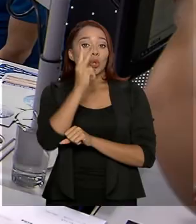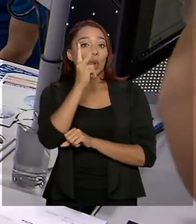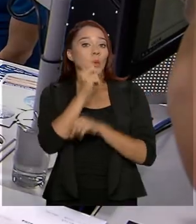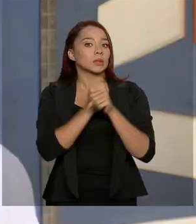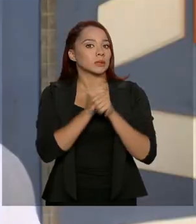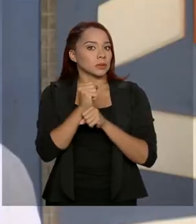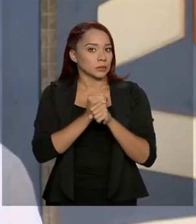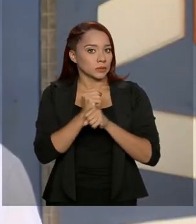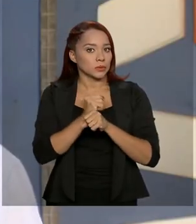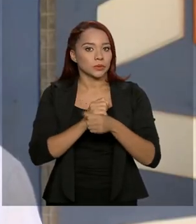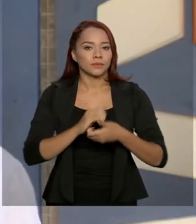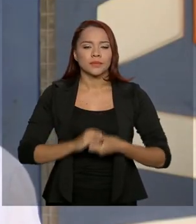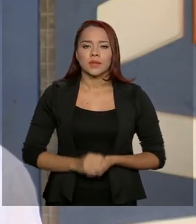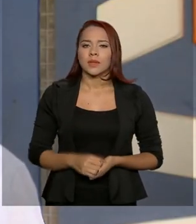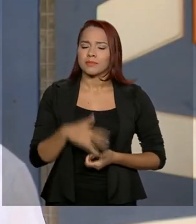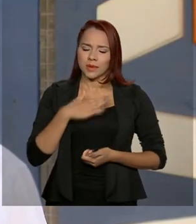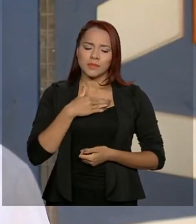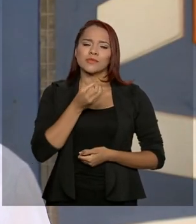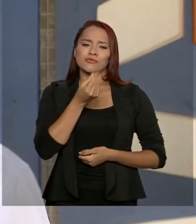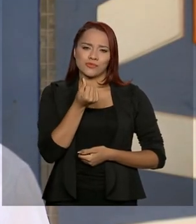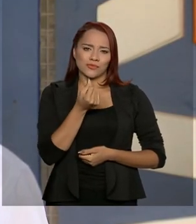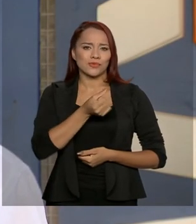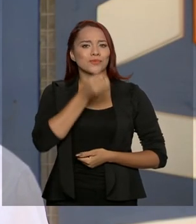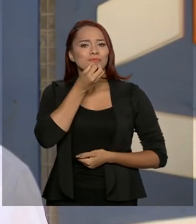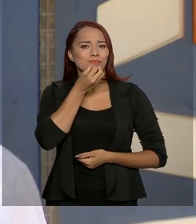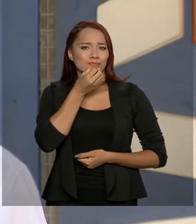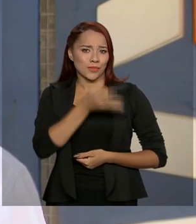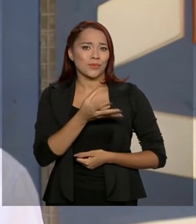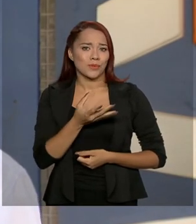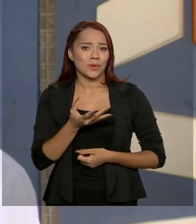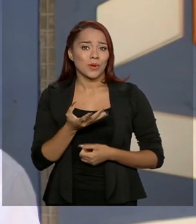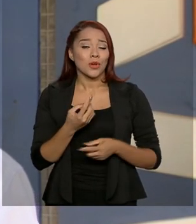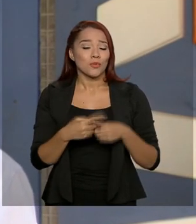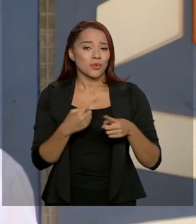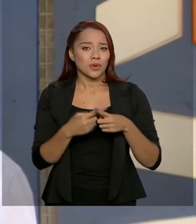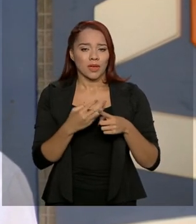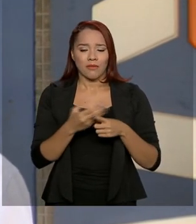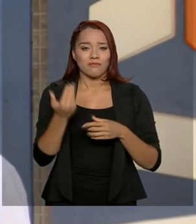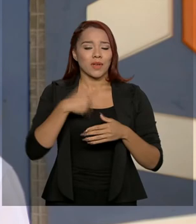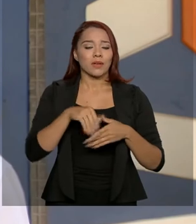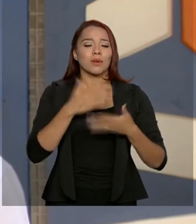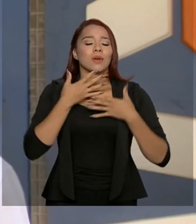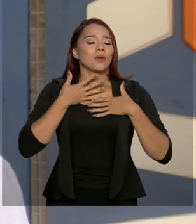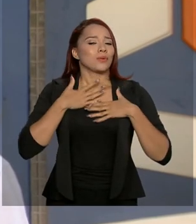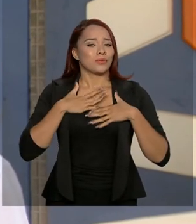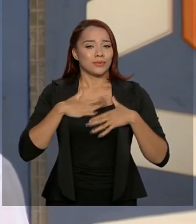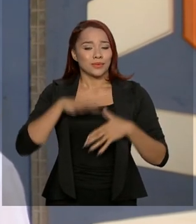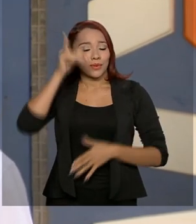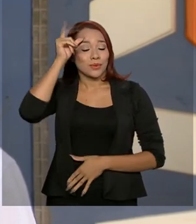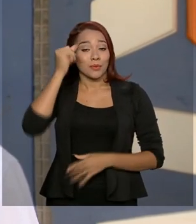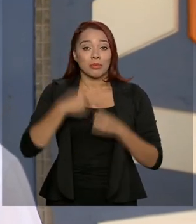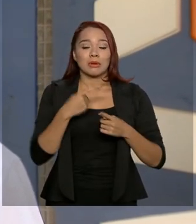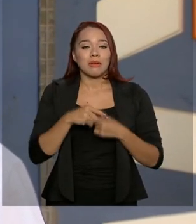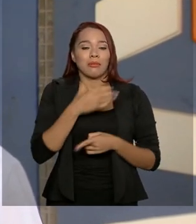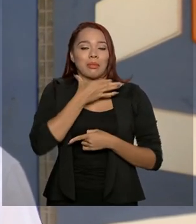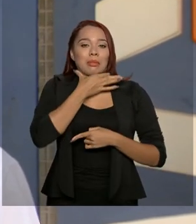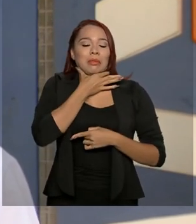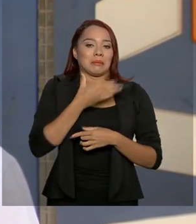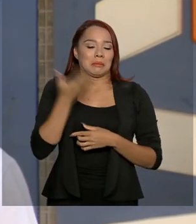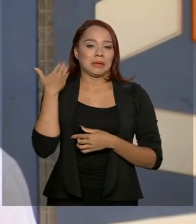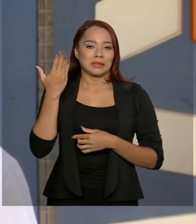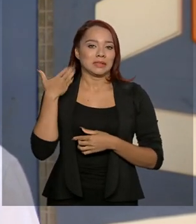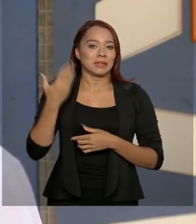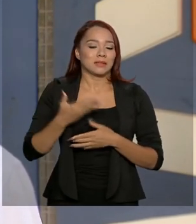anos. Para mim foi um dinheiro muito bom, que veio com alívio para mim, porque eu estava muito apertado na época.